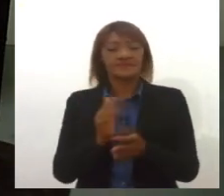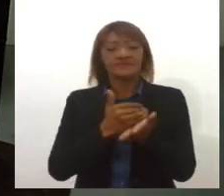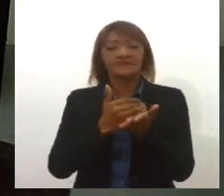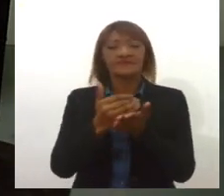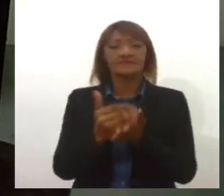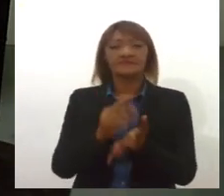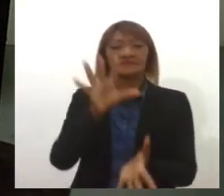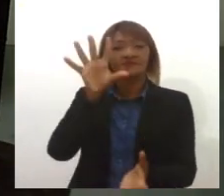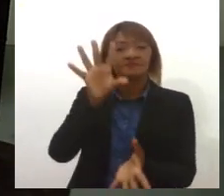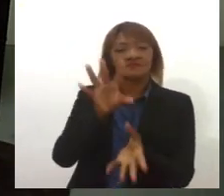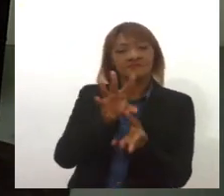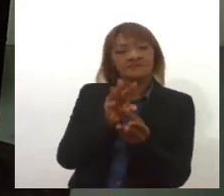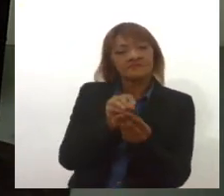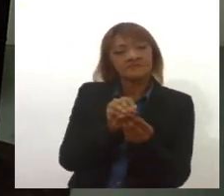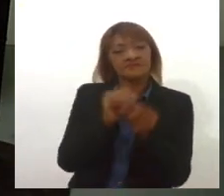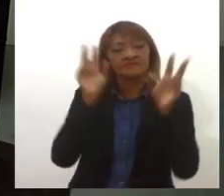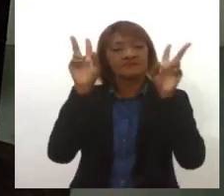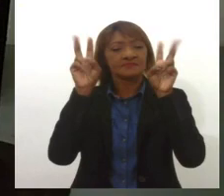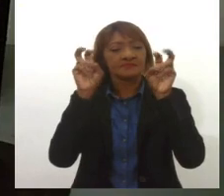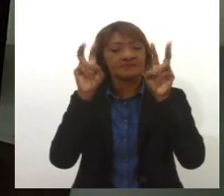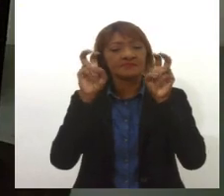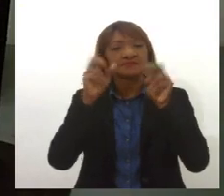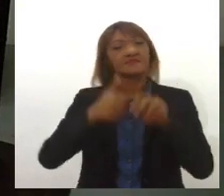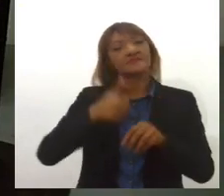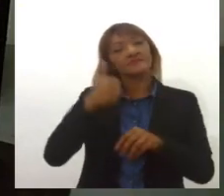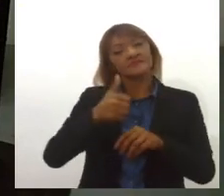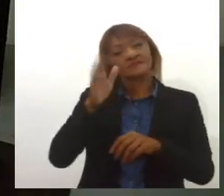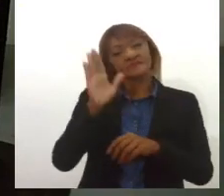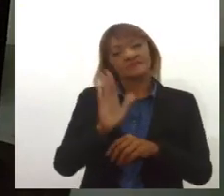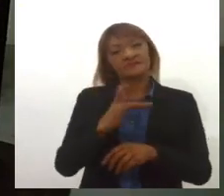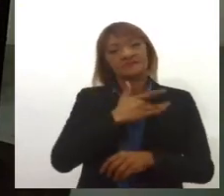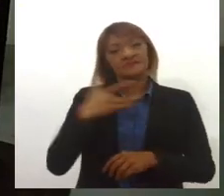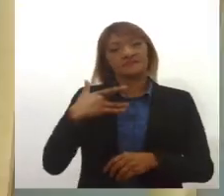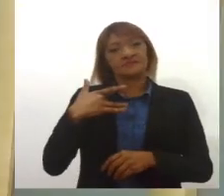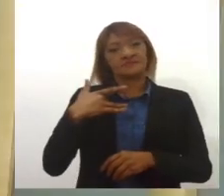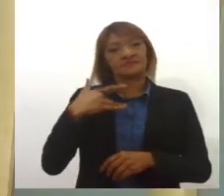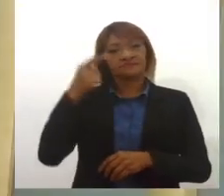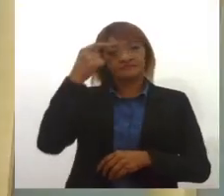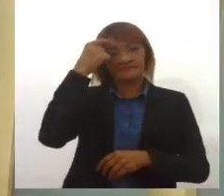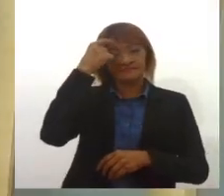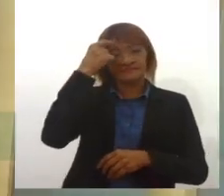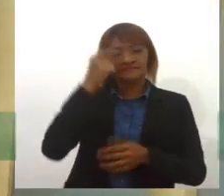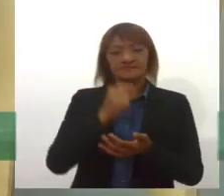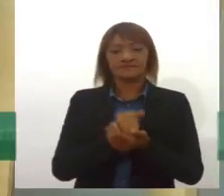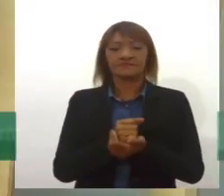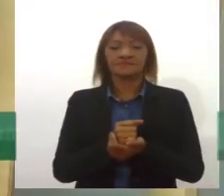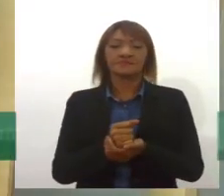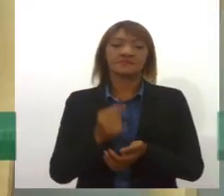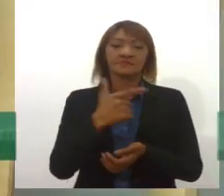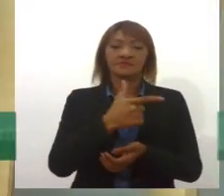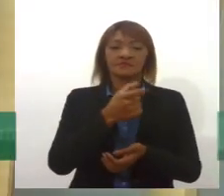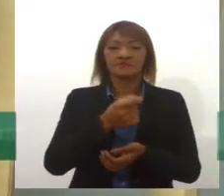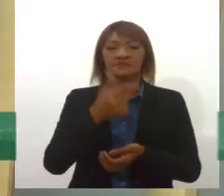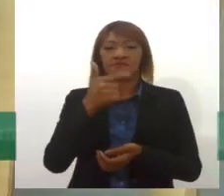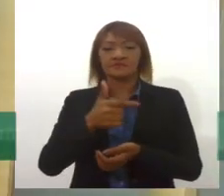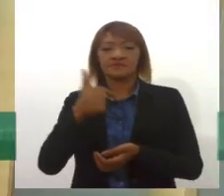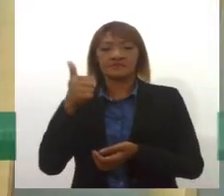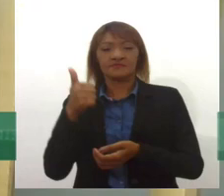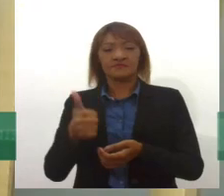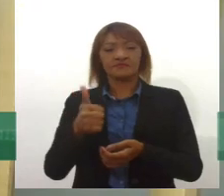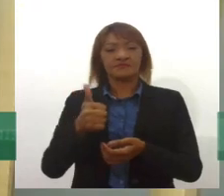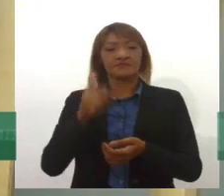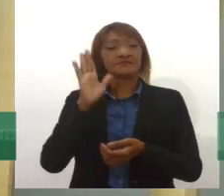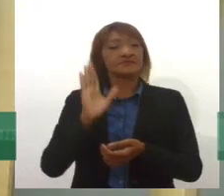balanço sobre alguns temas. O primeiro deles é saúde mental. Em 2021, a Câmara dos Deputados